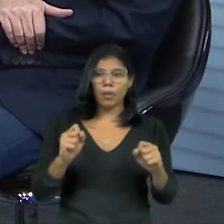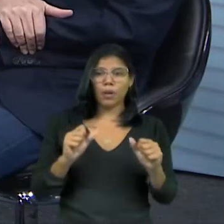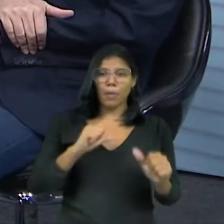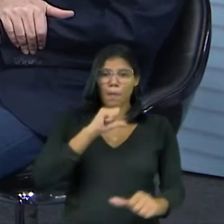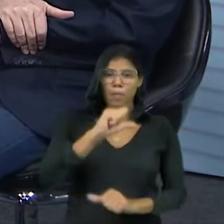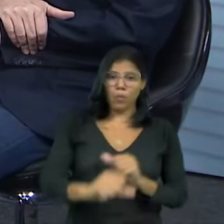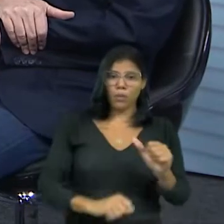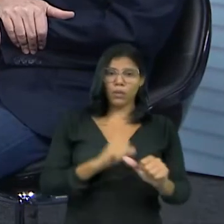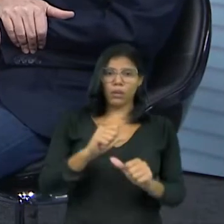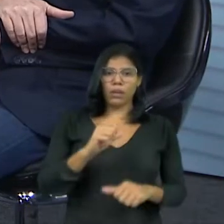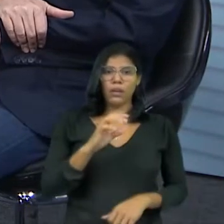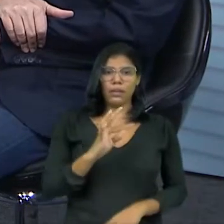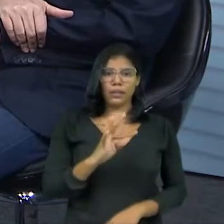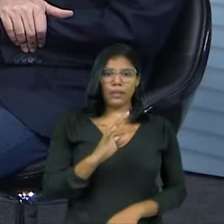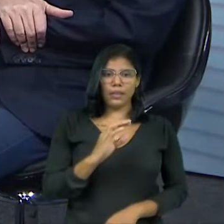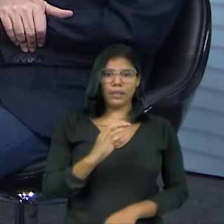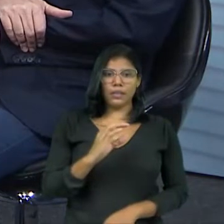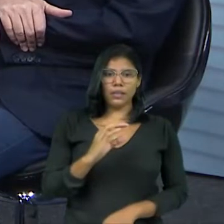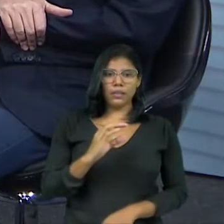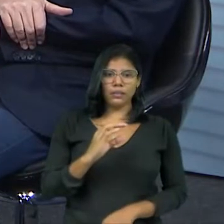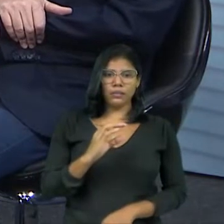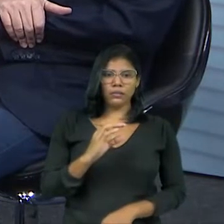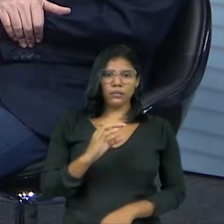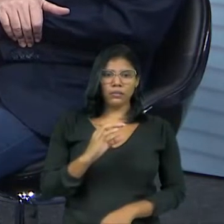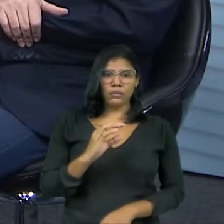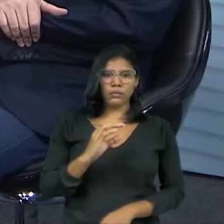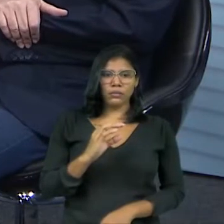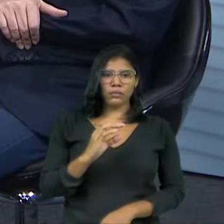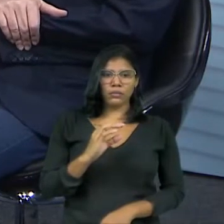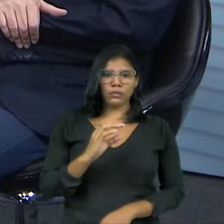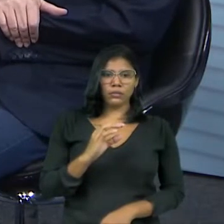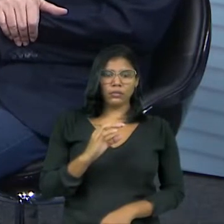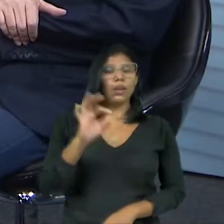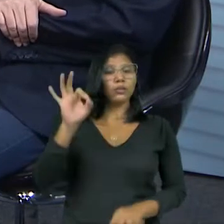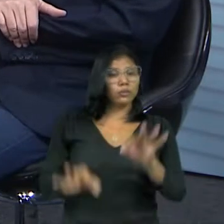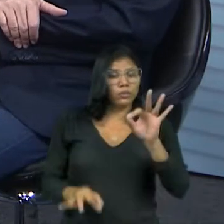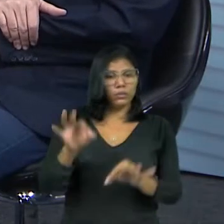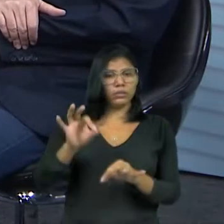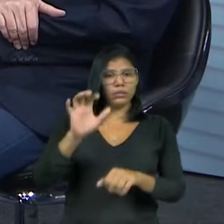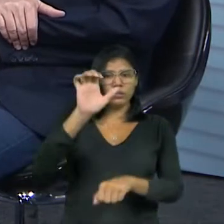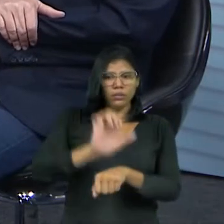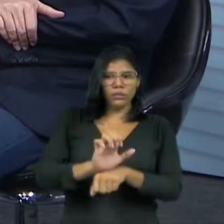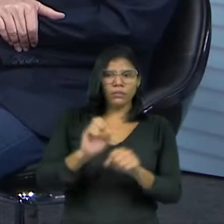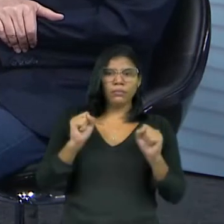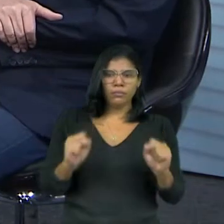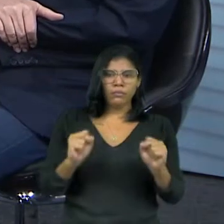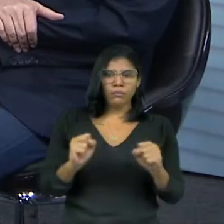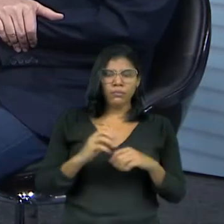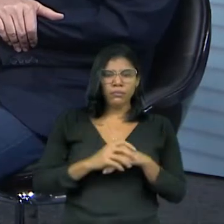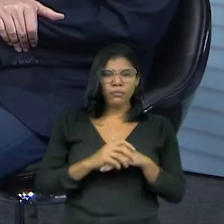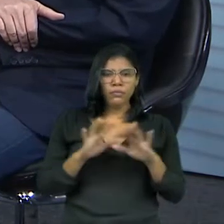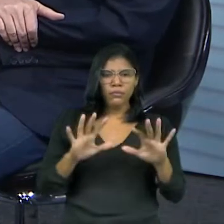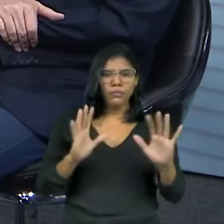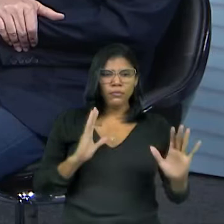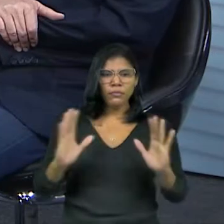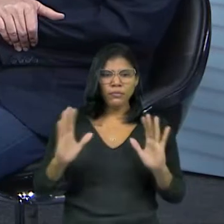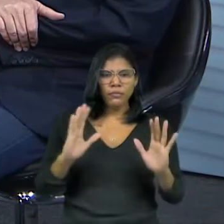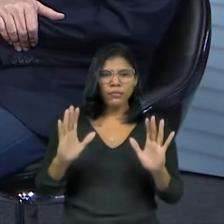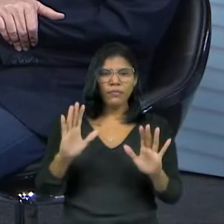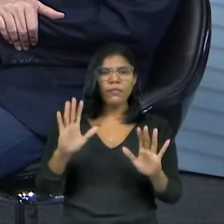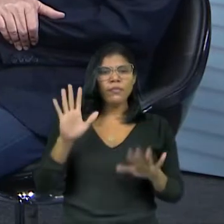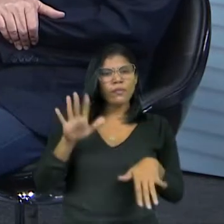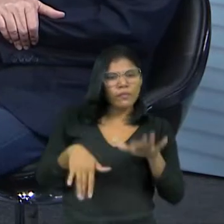pode. Na verdade, o TR é na justiça comum, que é a justiça estadual. Ela pode... Mas não dá tempo, né? Nesse período, né? Mas se consegue